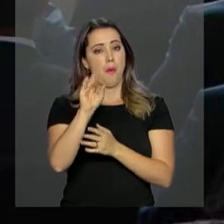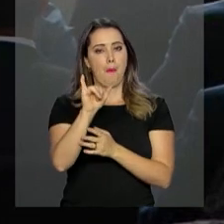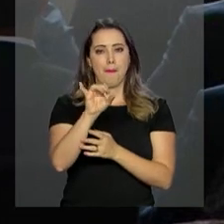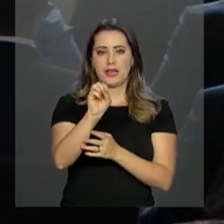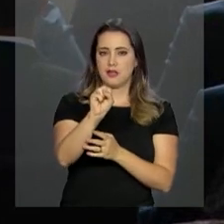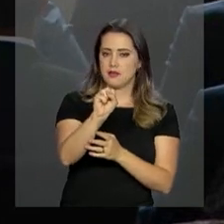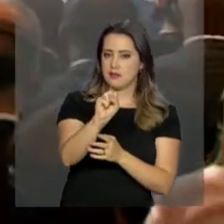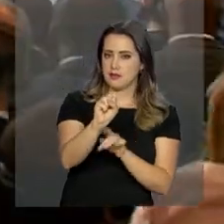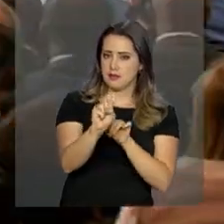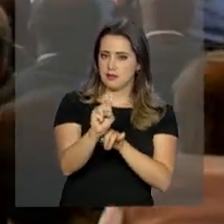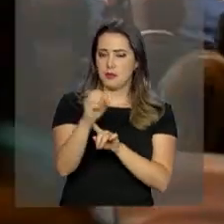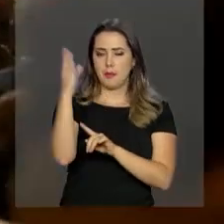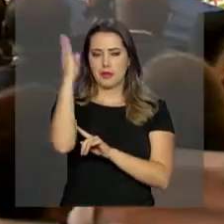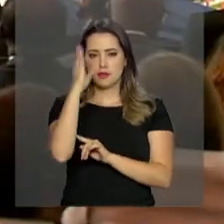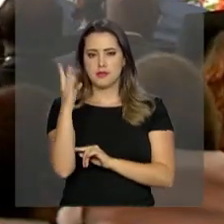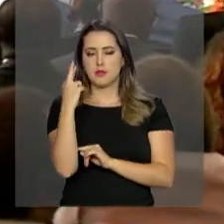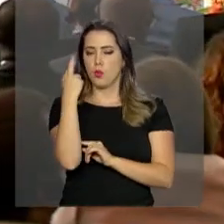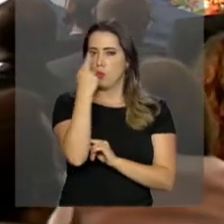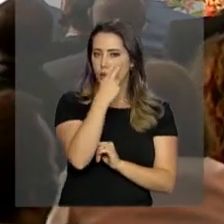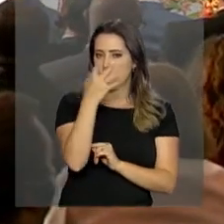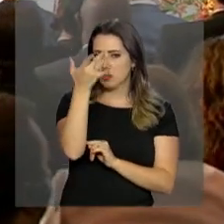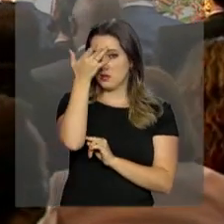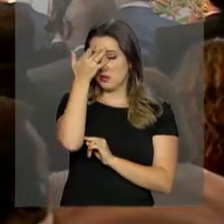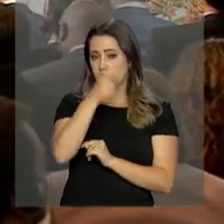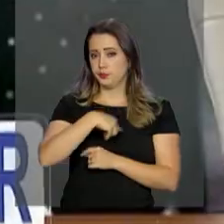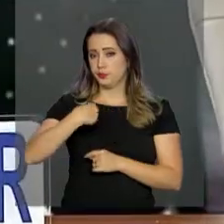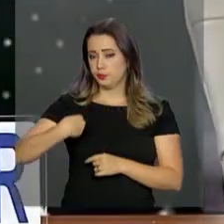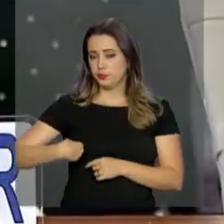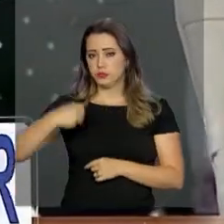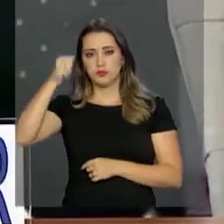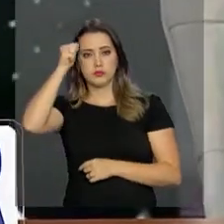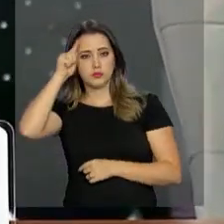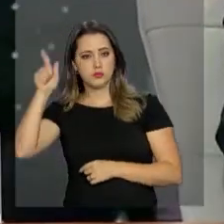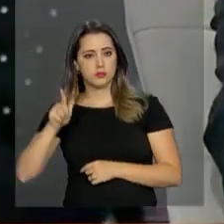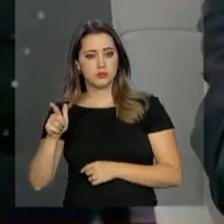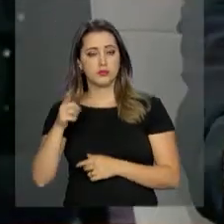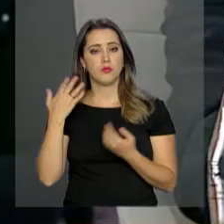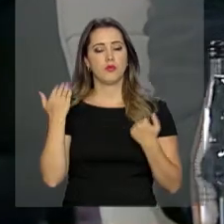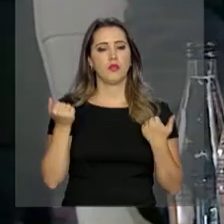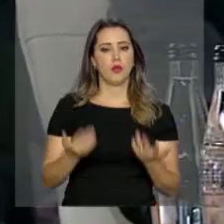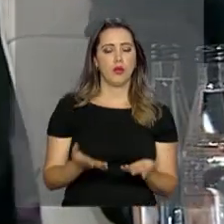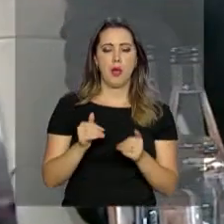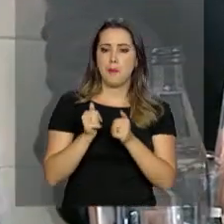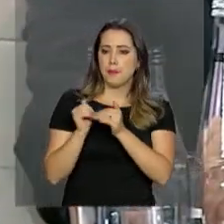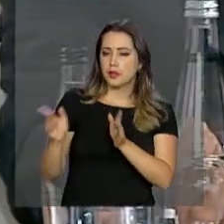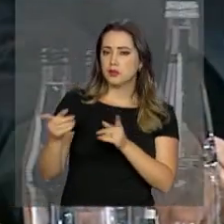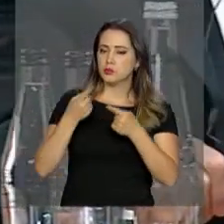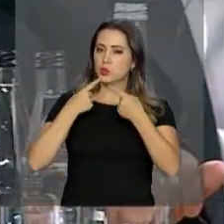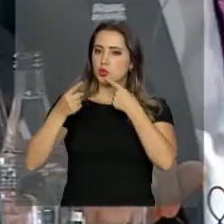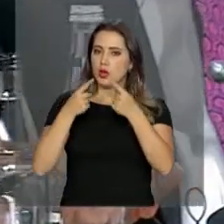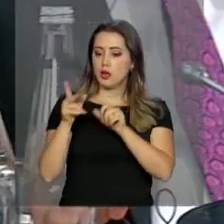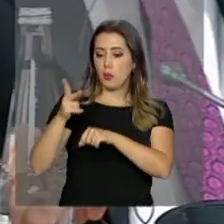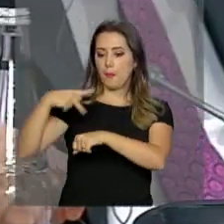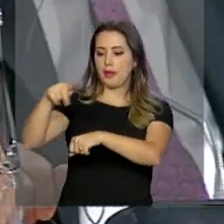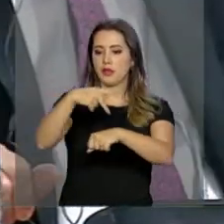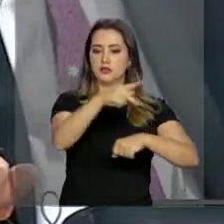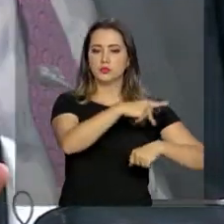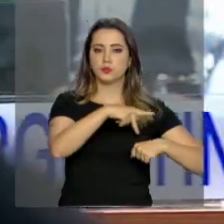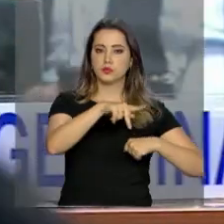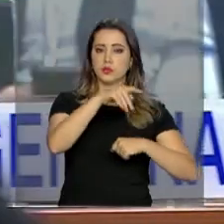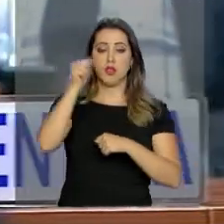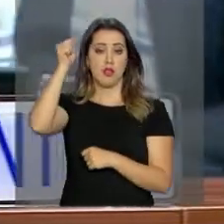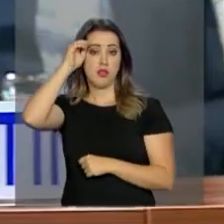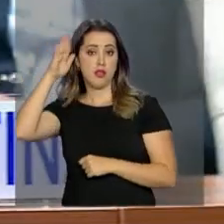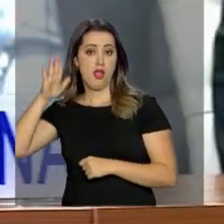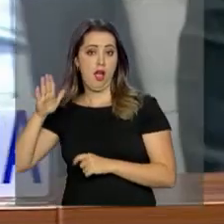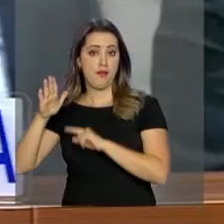e África do Sul. No último dia de encontro em Joanesburgo, os líderes do BRICS abriram um diálogo com países do continente africano